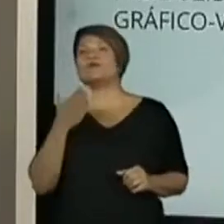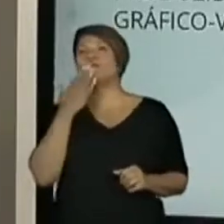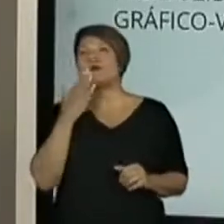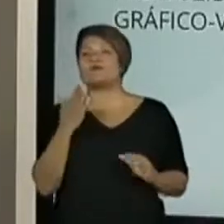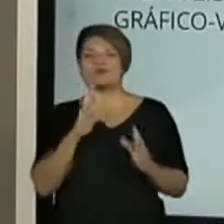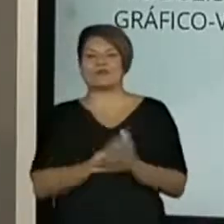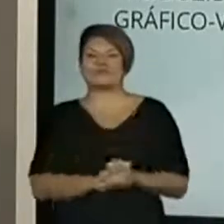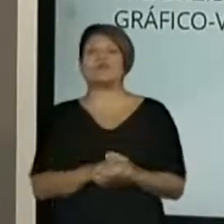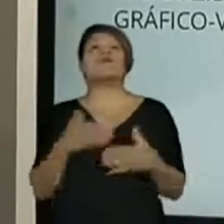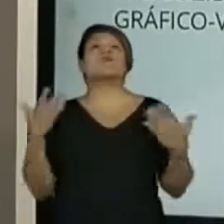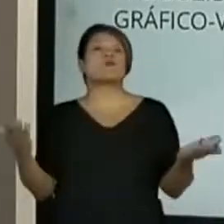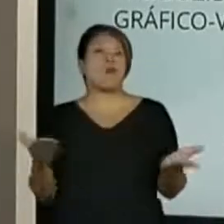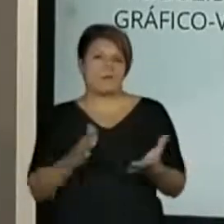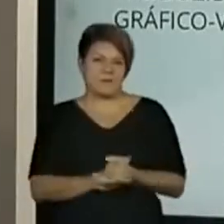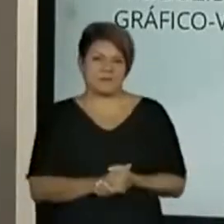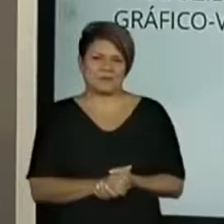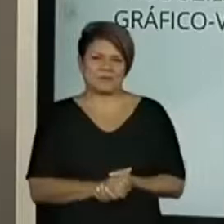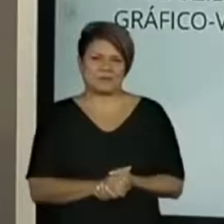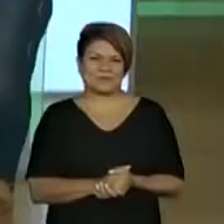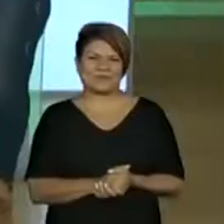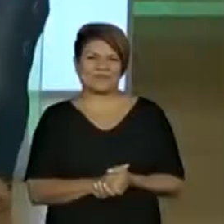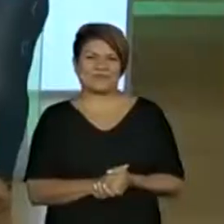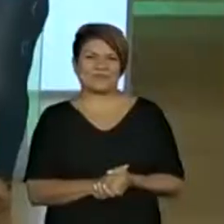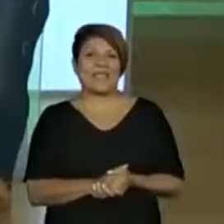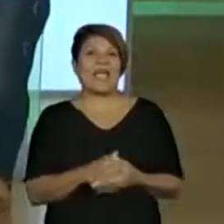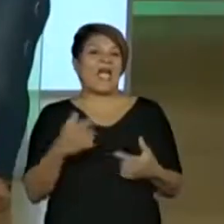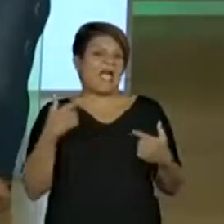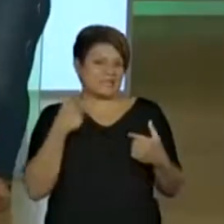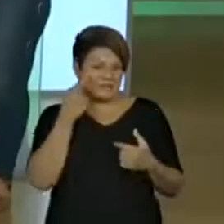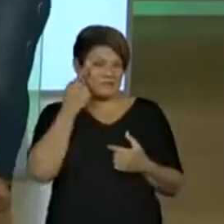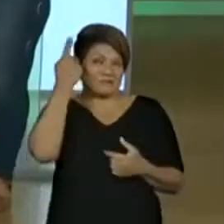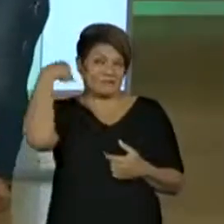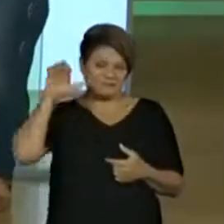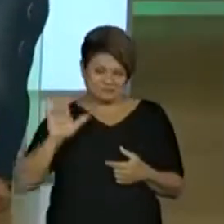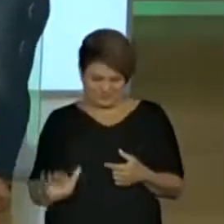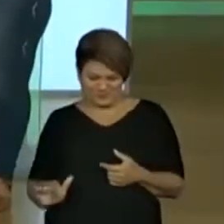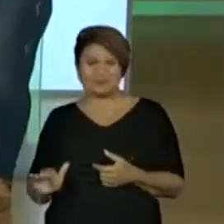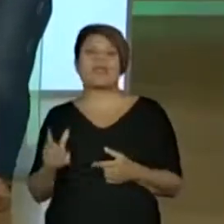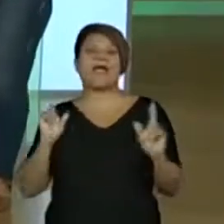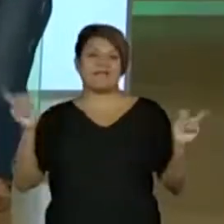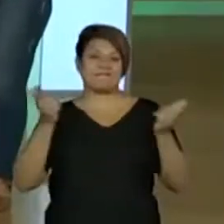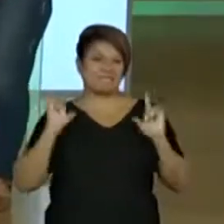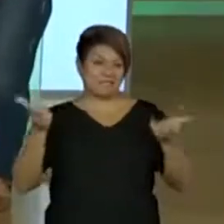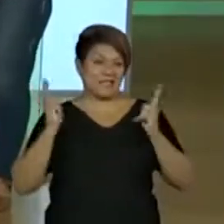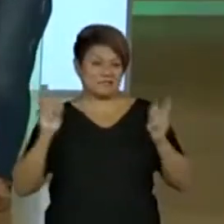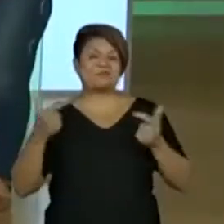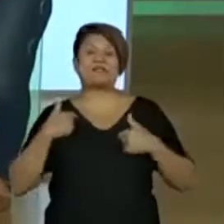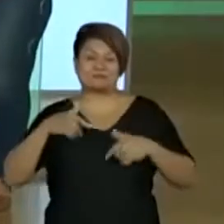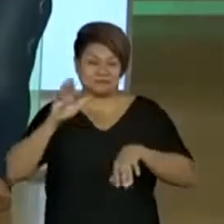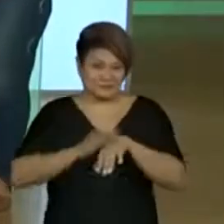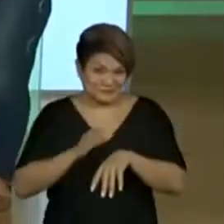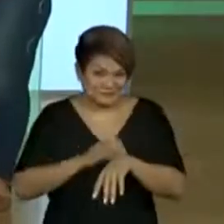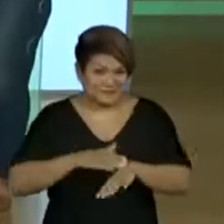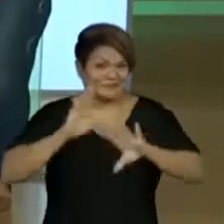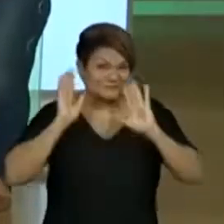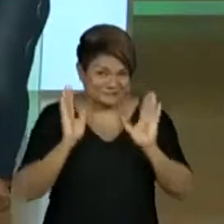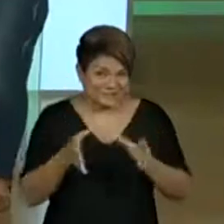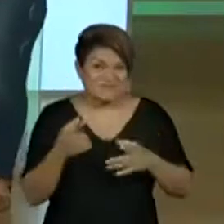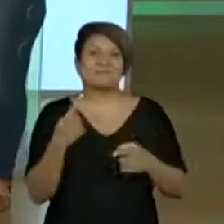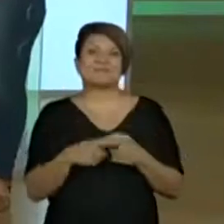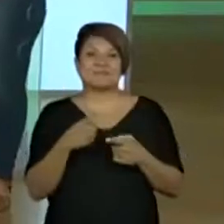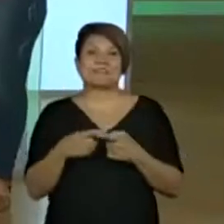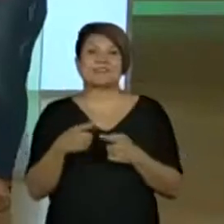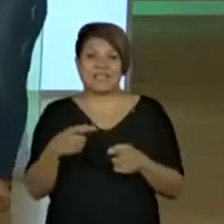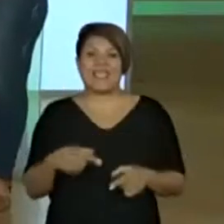personagem favorito? Como me remete à infância e tantas aventuras que eu já fiz, porque muitas das